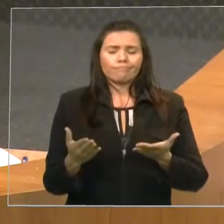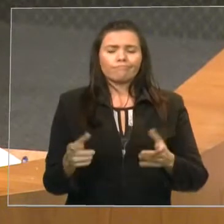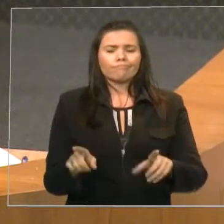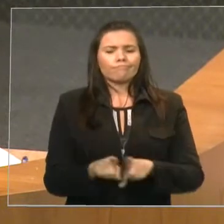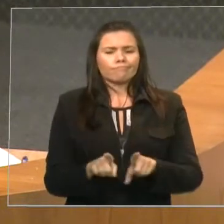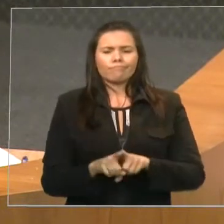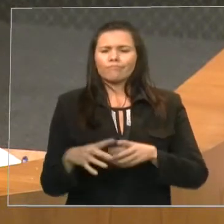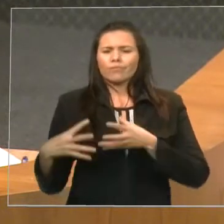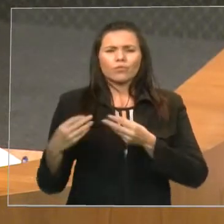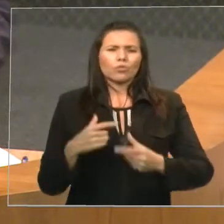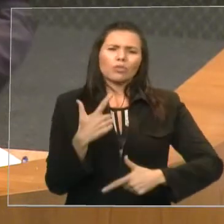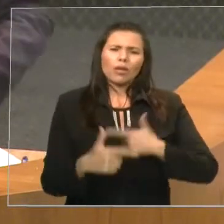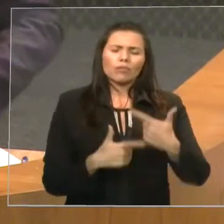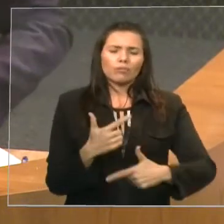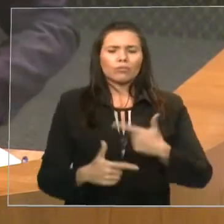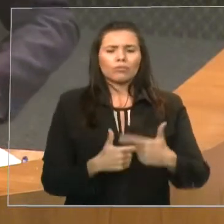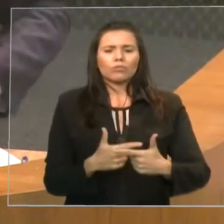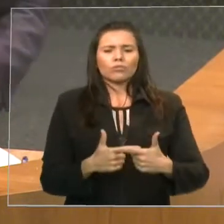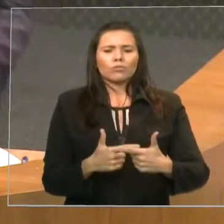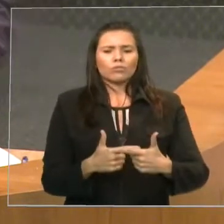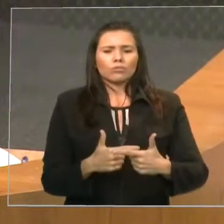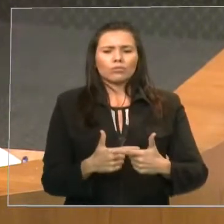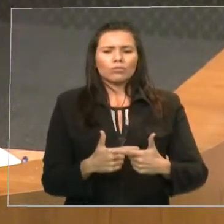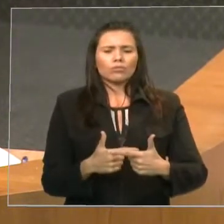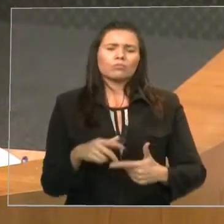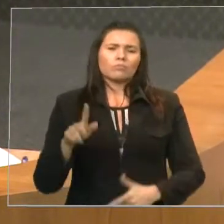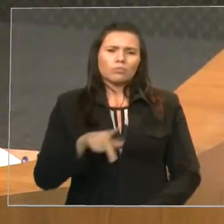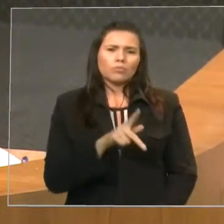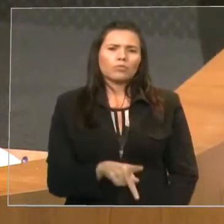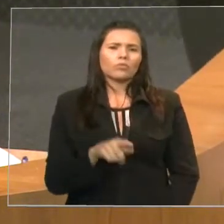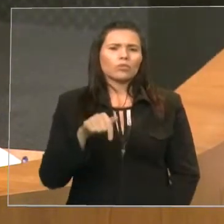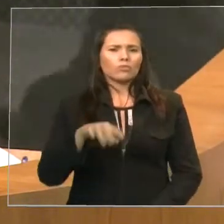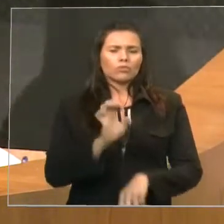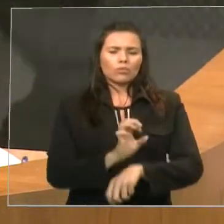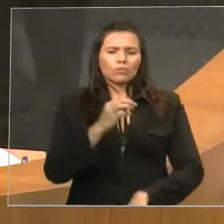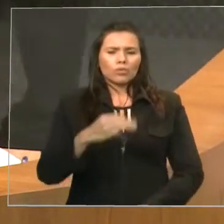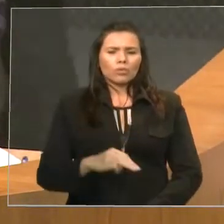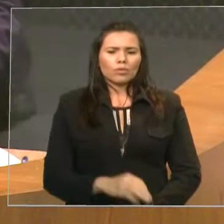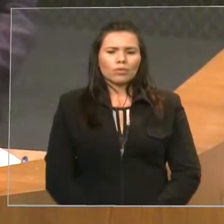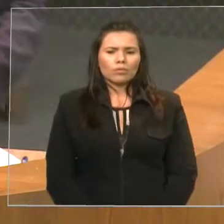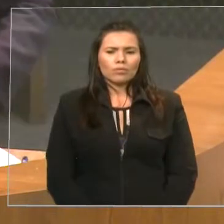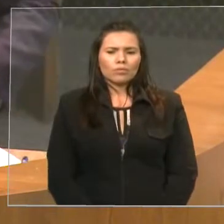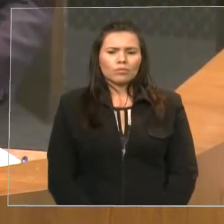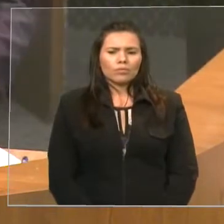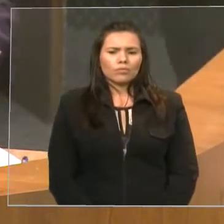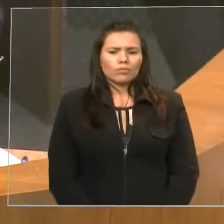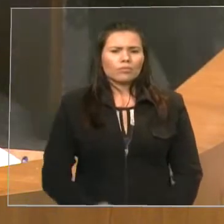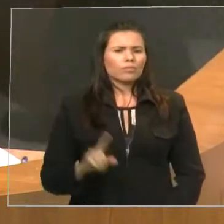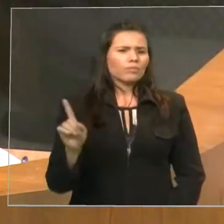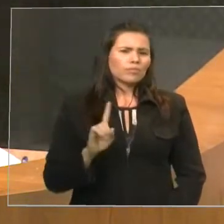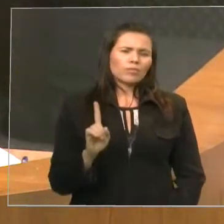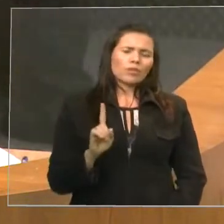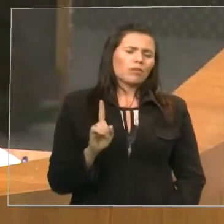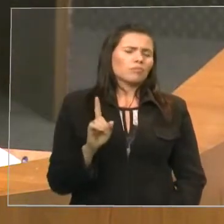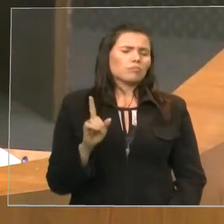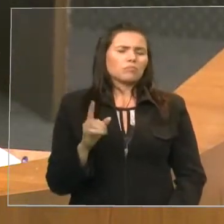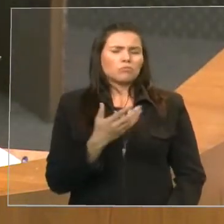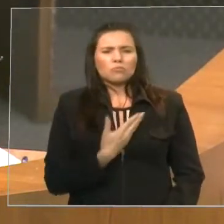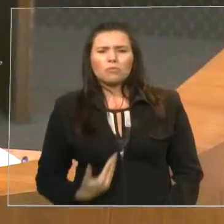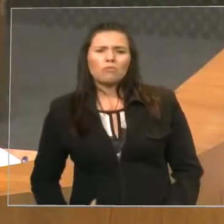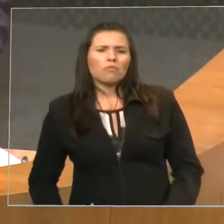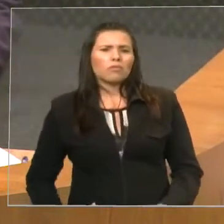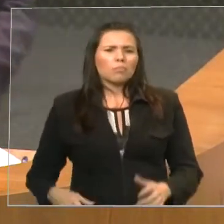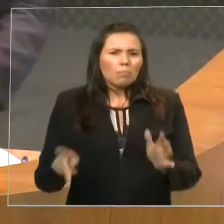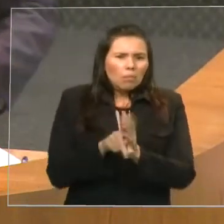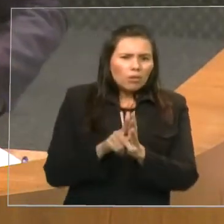conquistas dos professores e professoras do Estado do Maranhão não são creditadas a governo nenhum, seja o atual, seja o